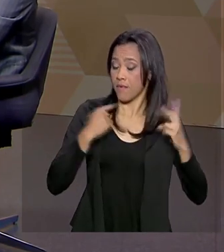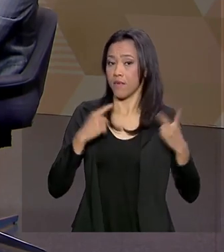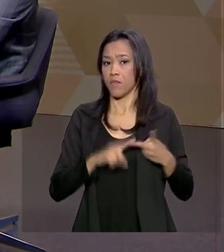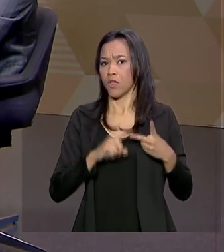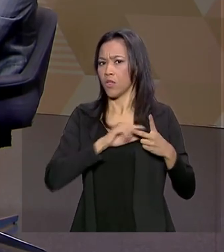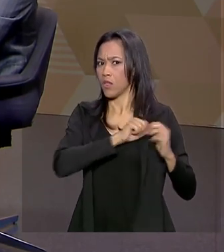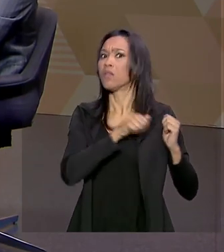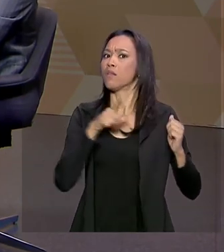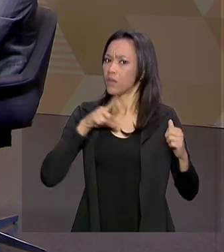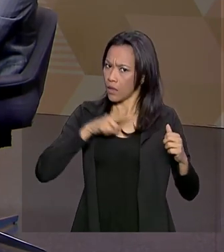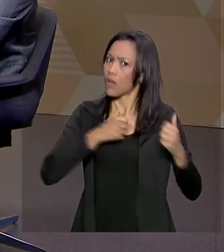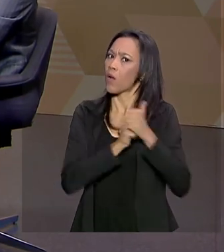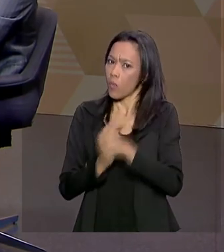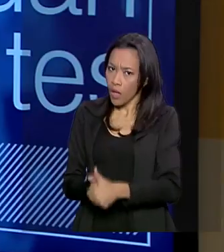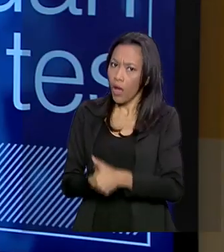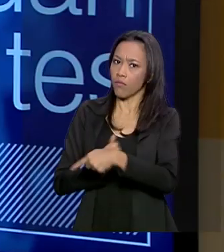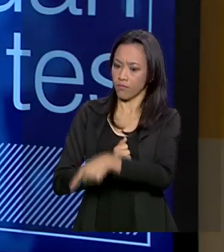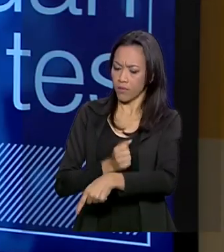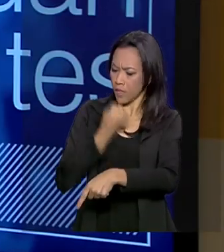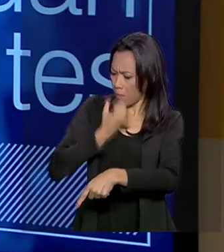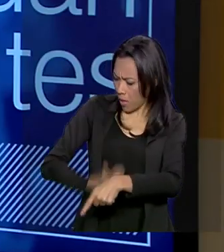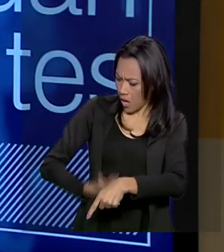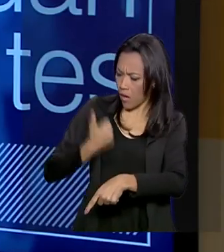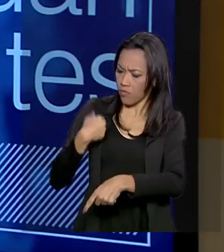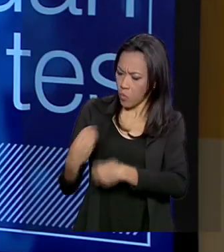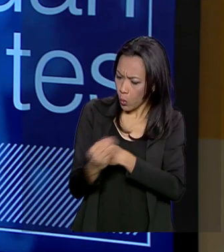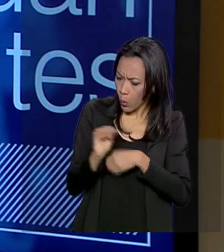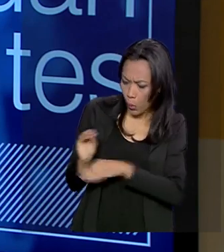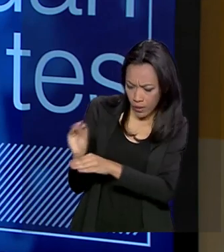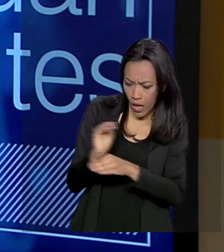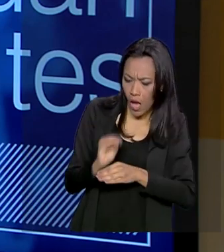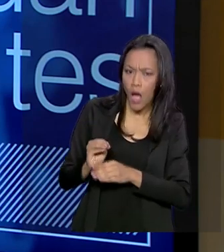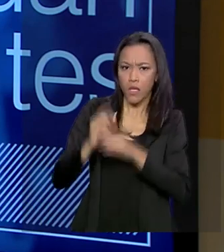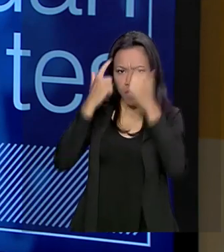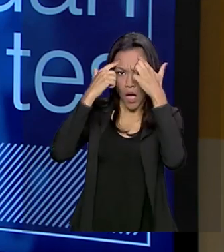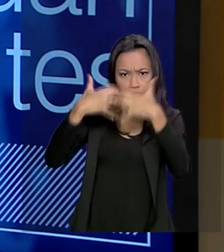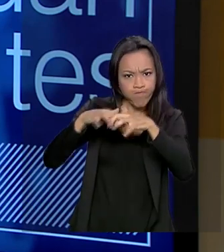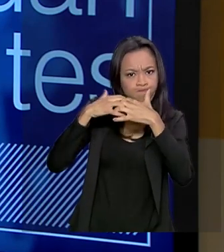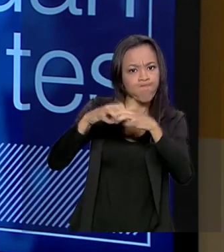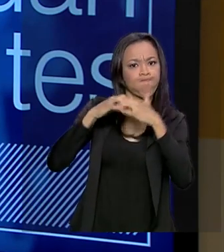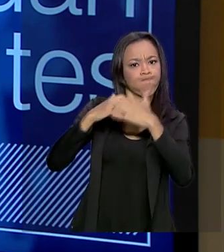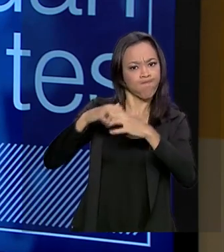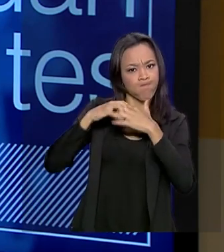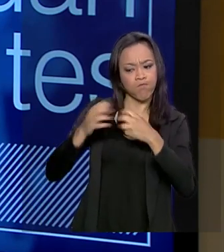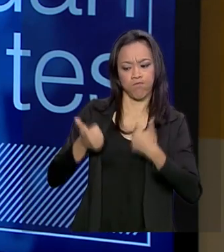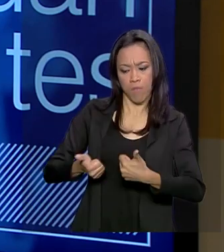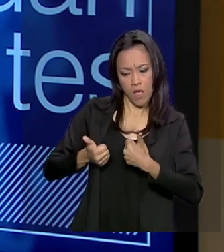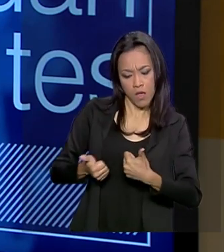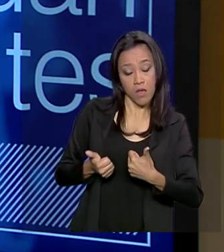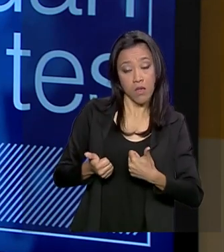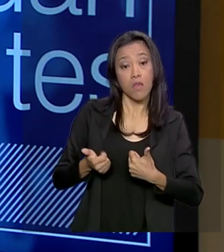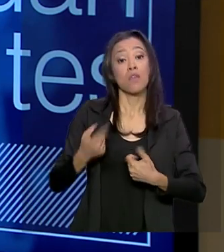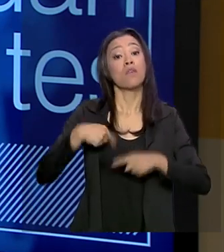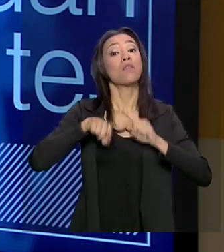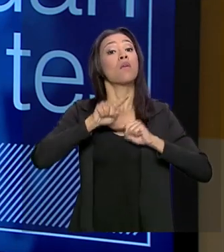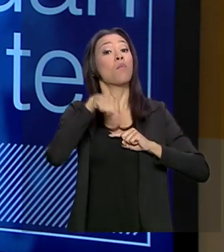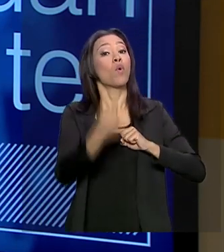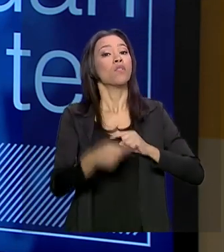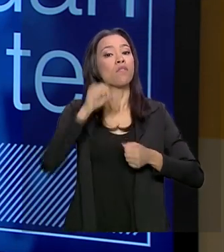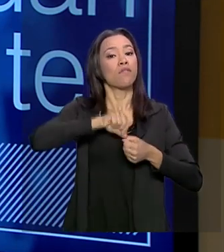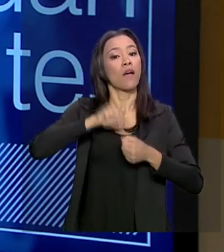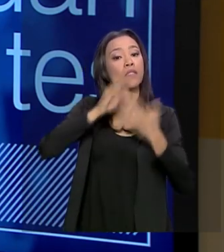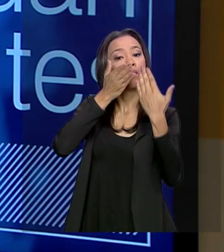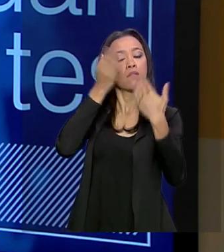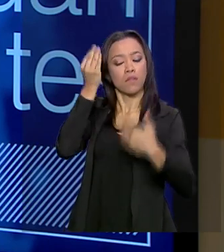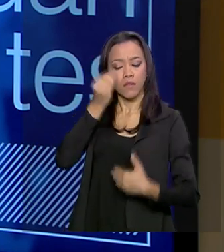está acompanhando, tem que acompanhar. A criança está bem, está bem cuidada, está se desenvolvendo socialmente bem. E você faz exames periódicos